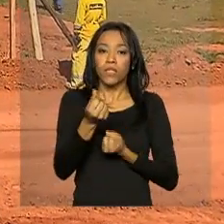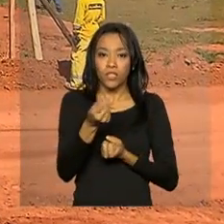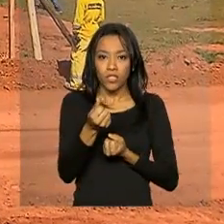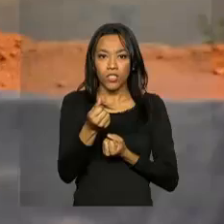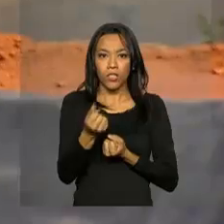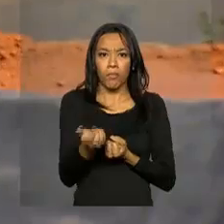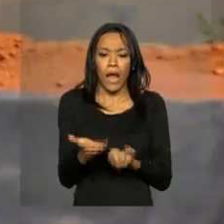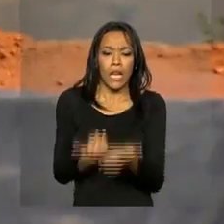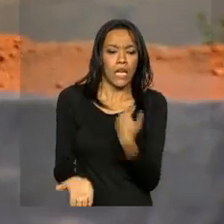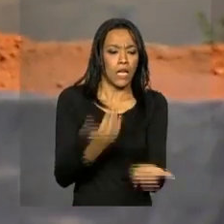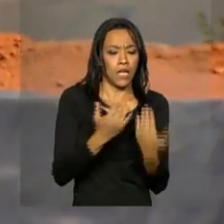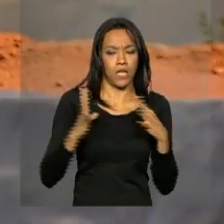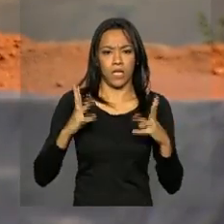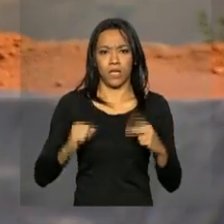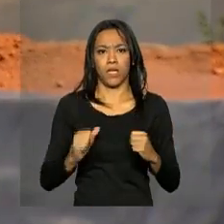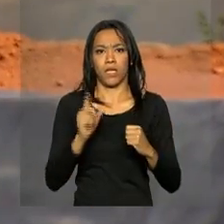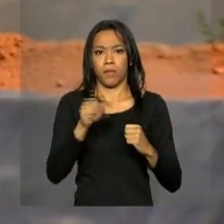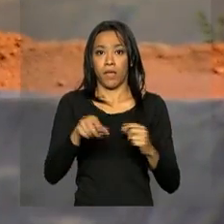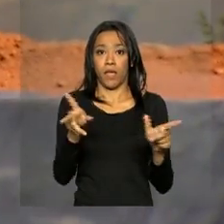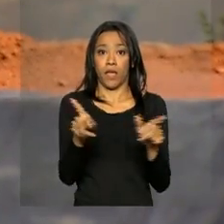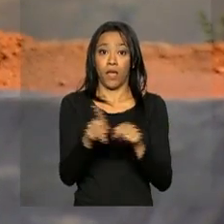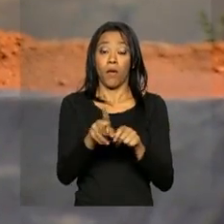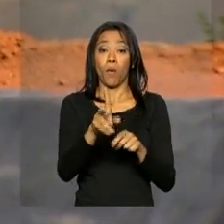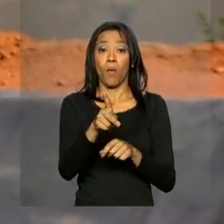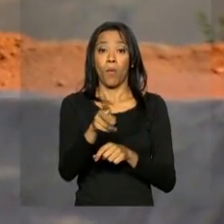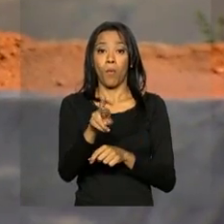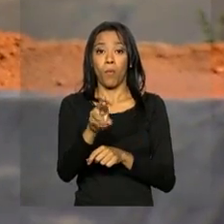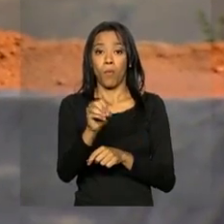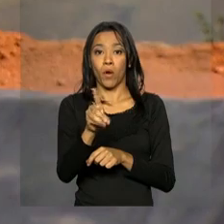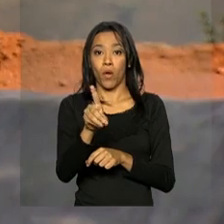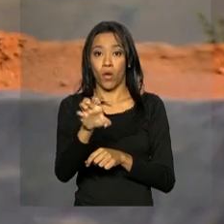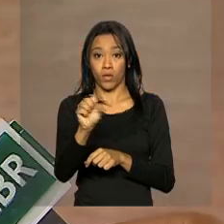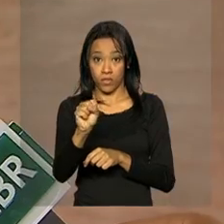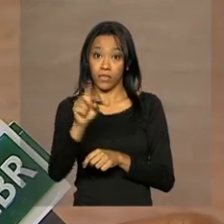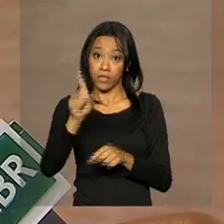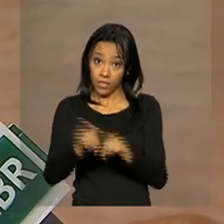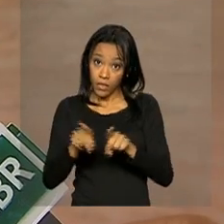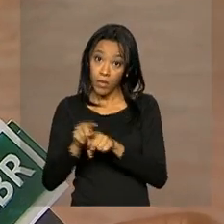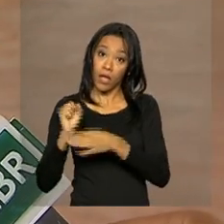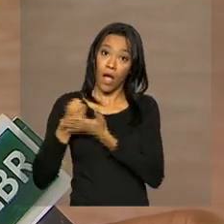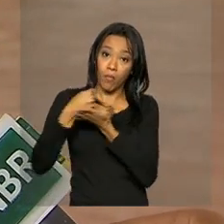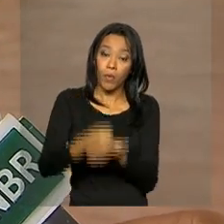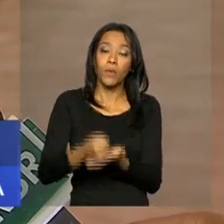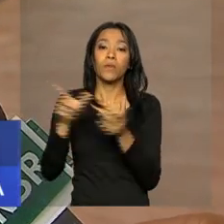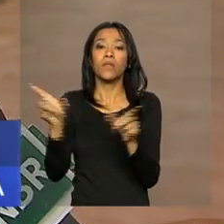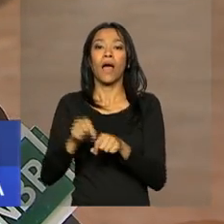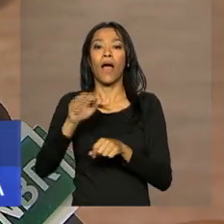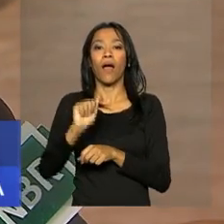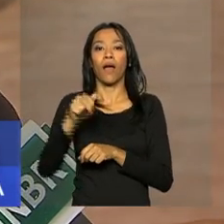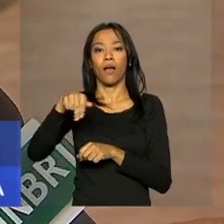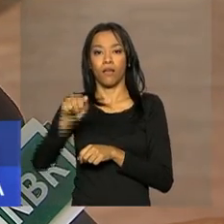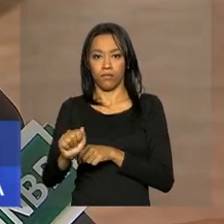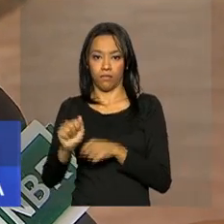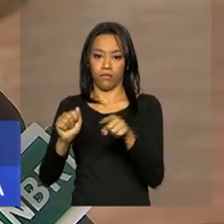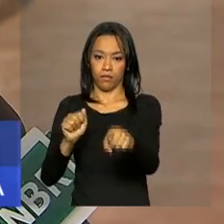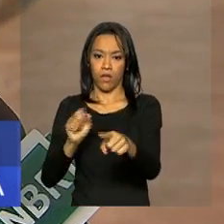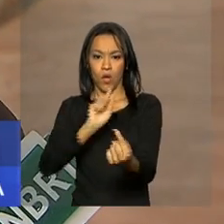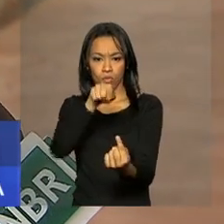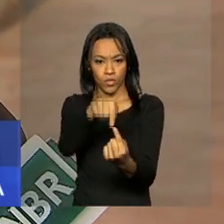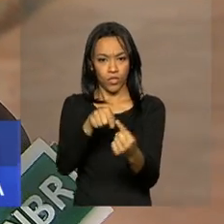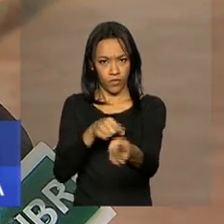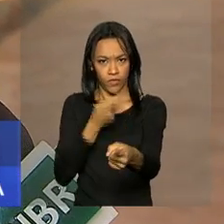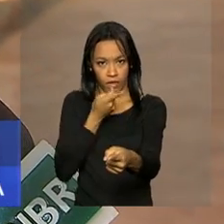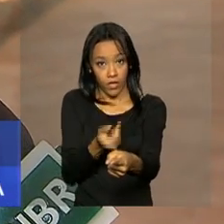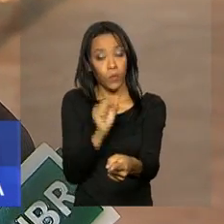Hidrográficas, o PRODES, da Agência Nacional de Águas, a ANA. Ele é um programa que tem dois grandes objetivos. O primeiro grande